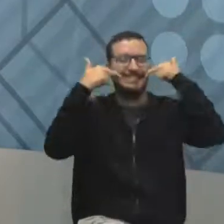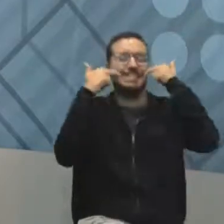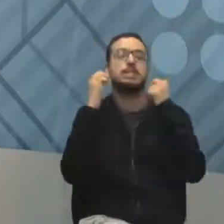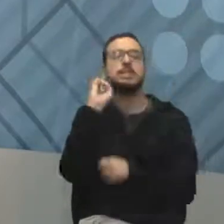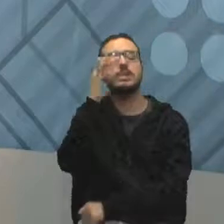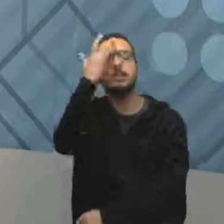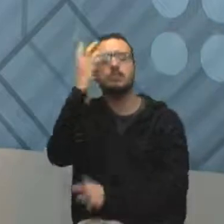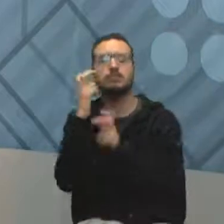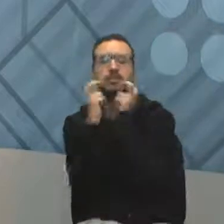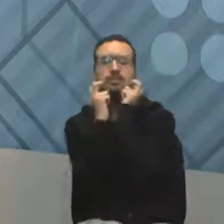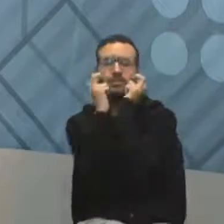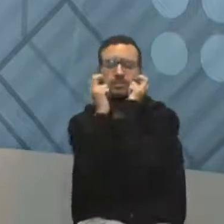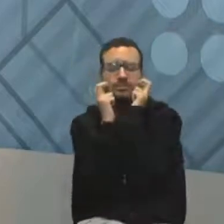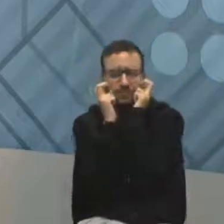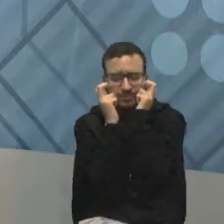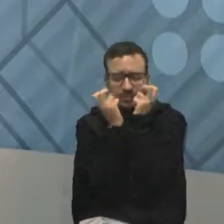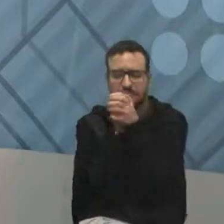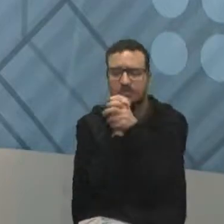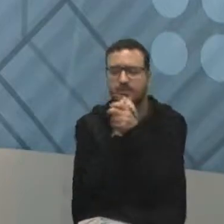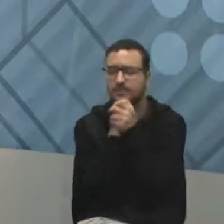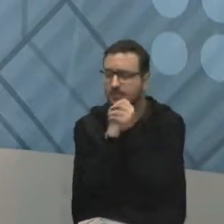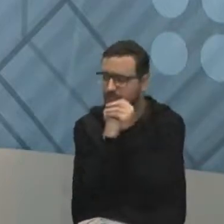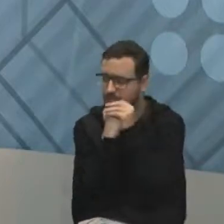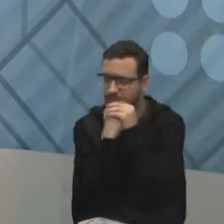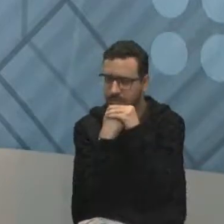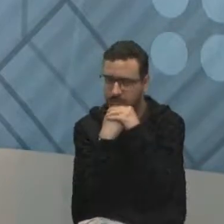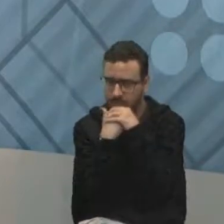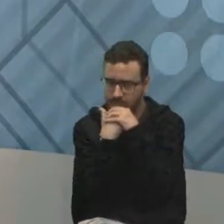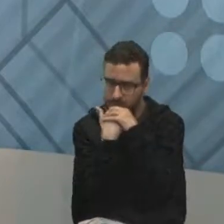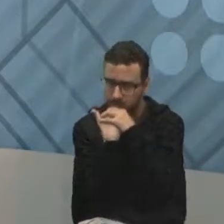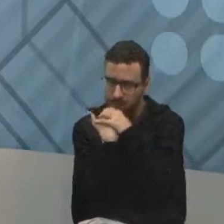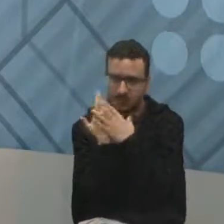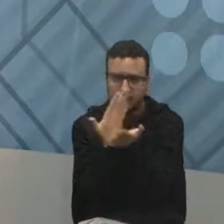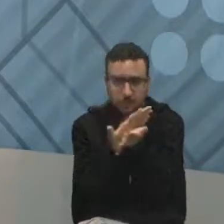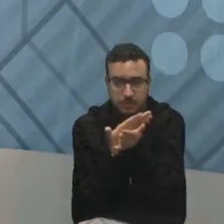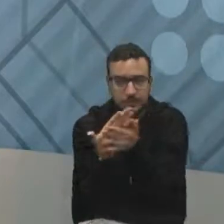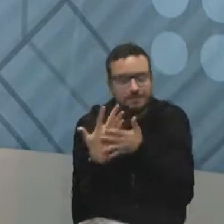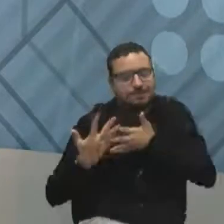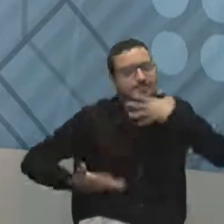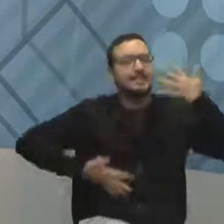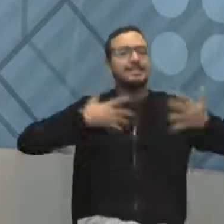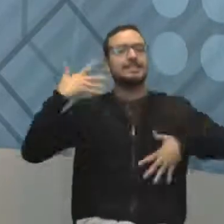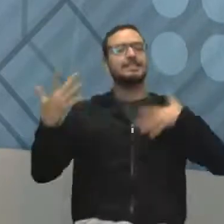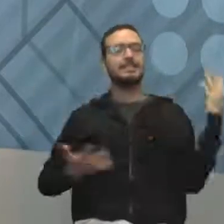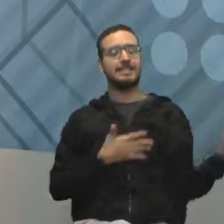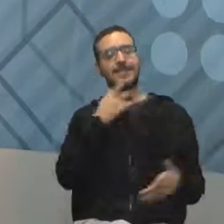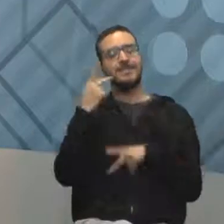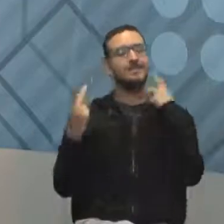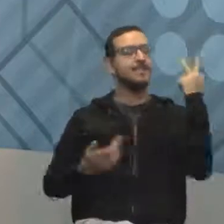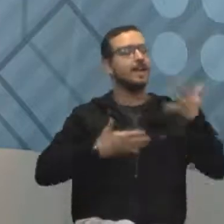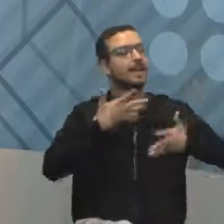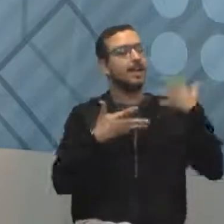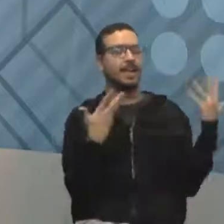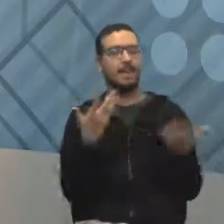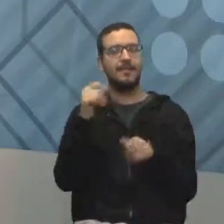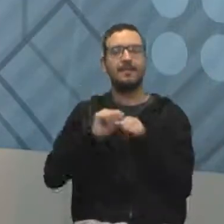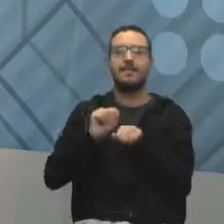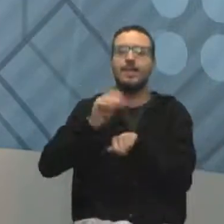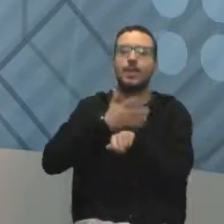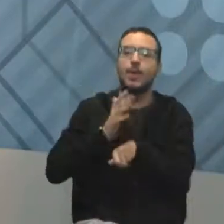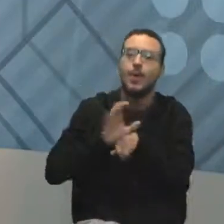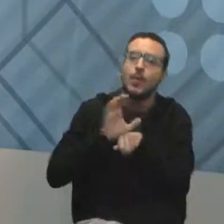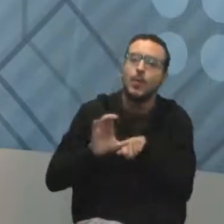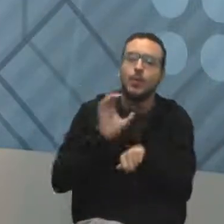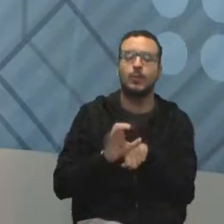consegue, aos poucos, começar a ser mais desinibido. Falar em público, vai treinando, vai fazendo cursos.